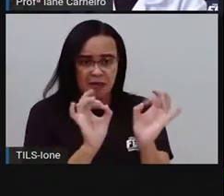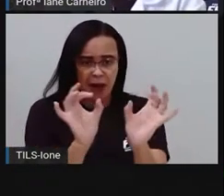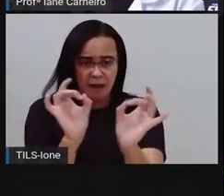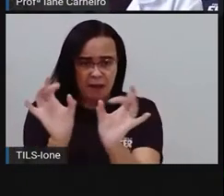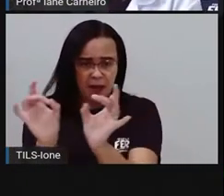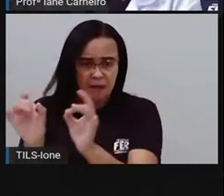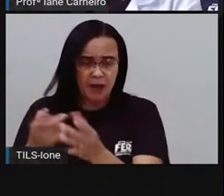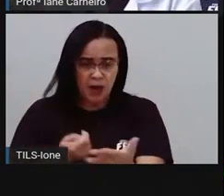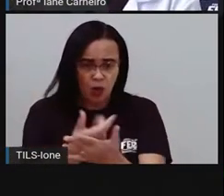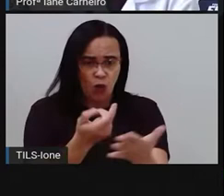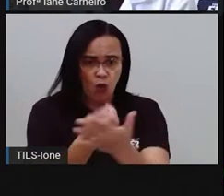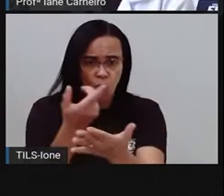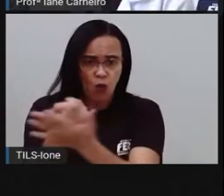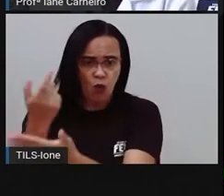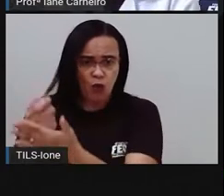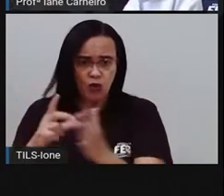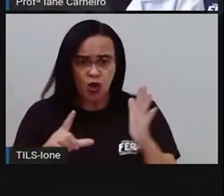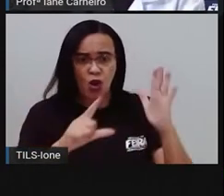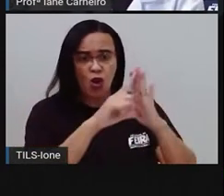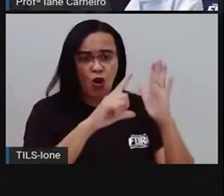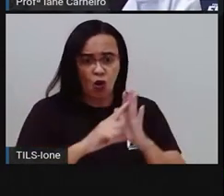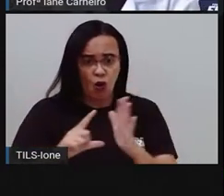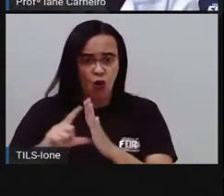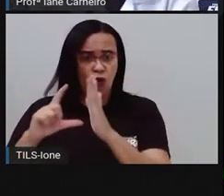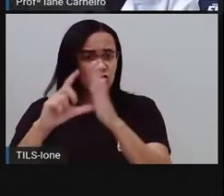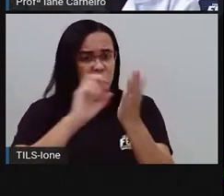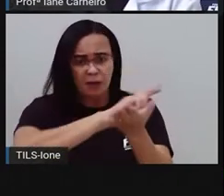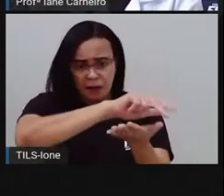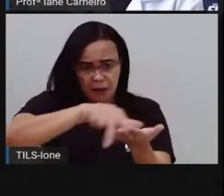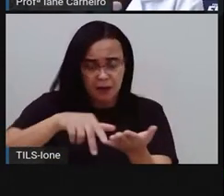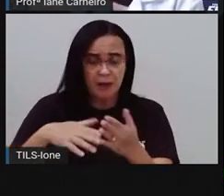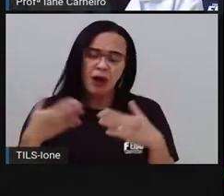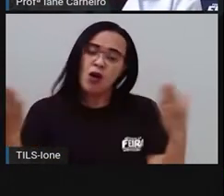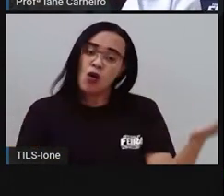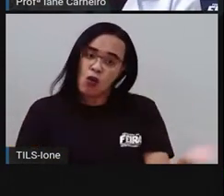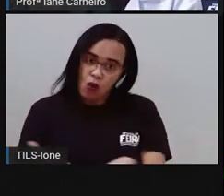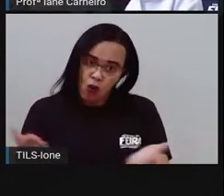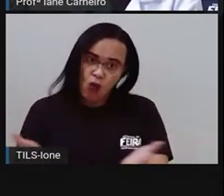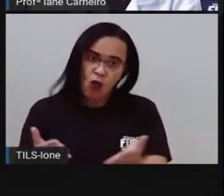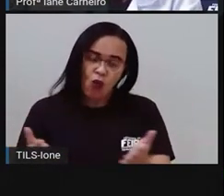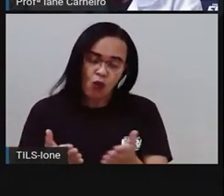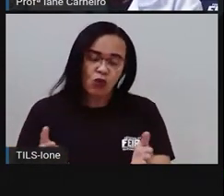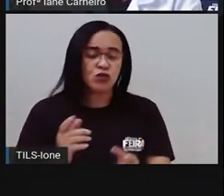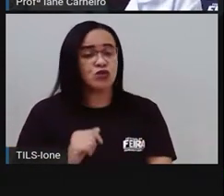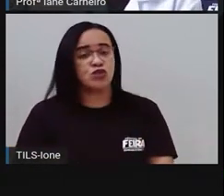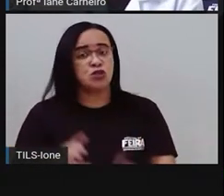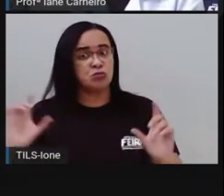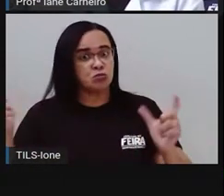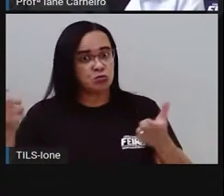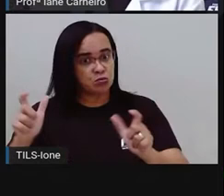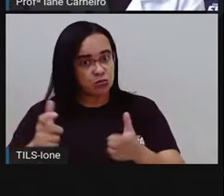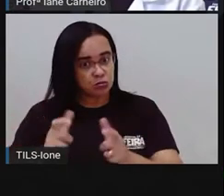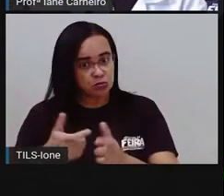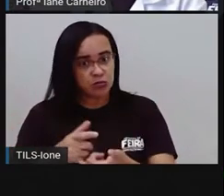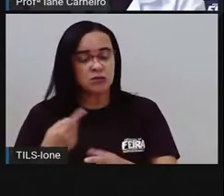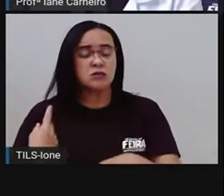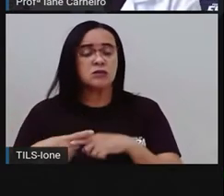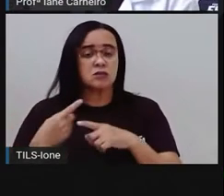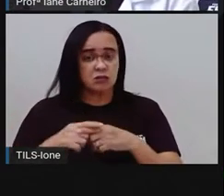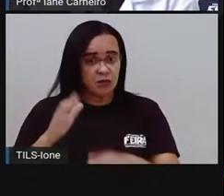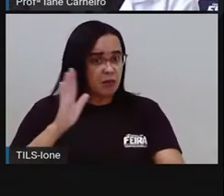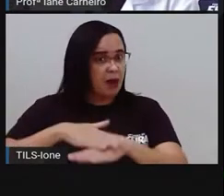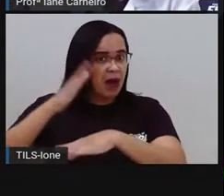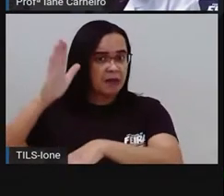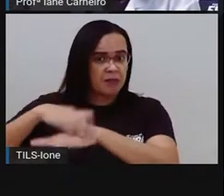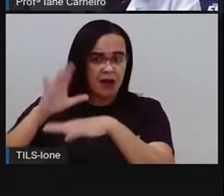Antigamente, tinha mais casas, pessoas morando. Hoje em dia, tem menos residências, tem mais comércios, né? Também nos bairros,